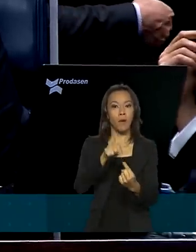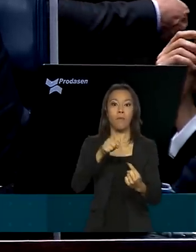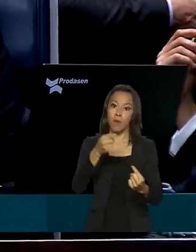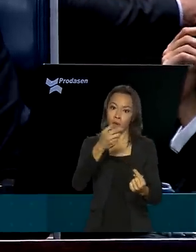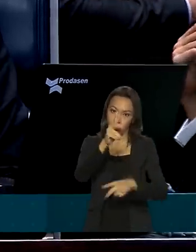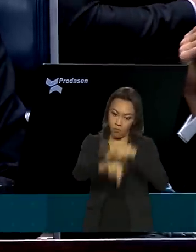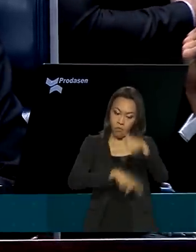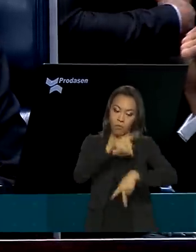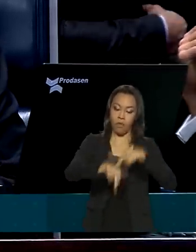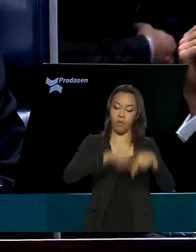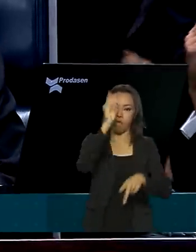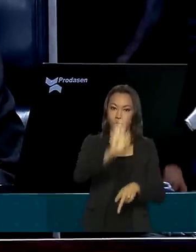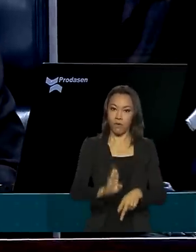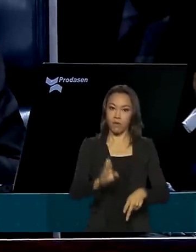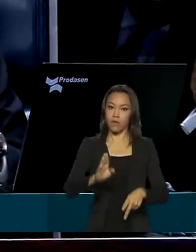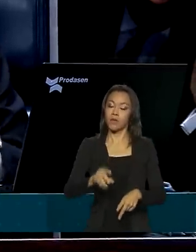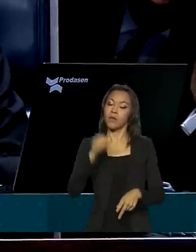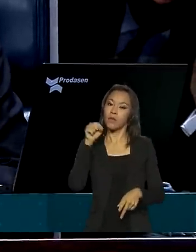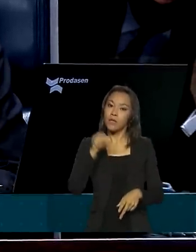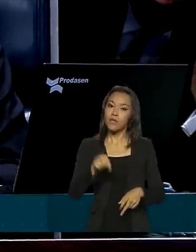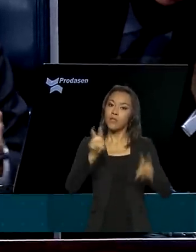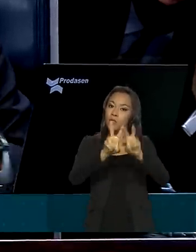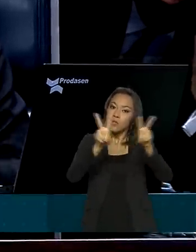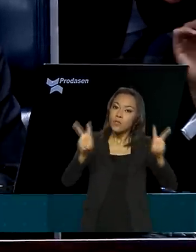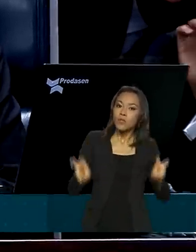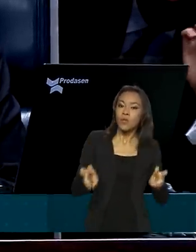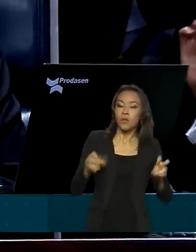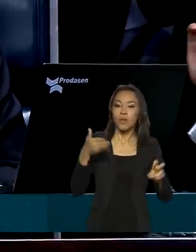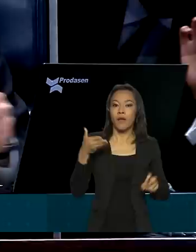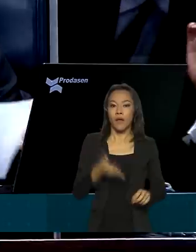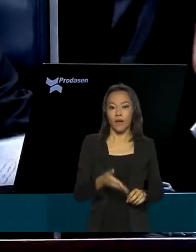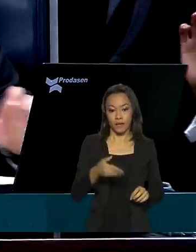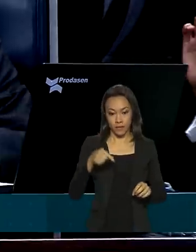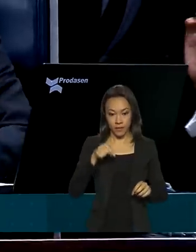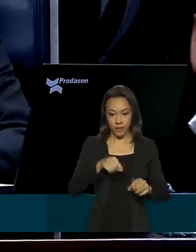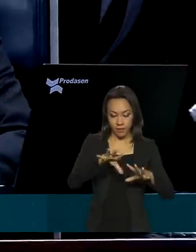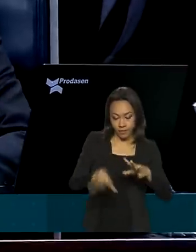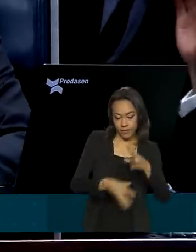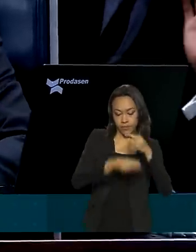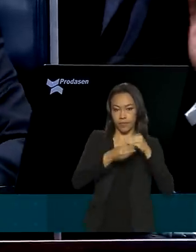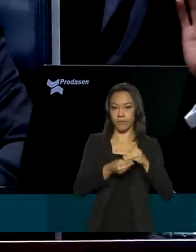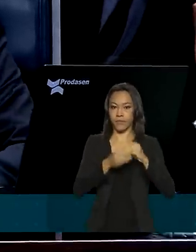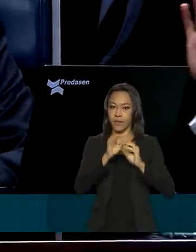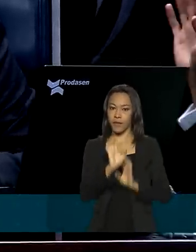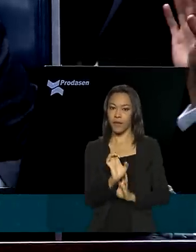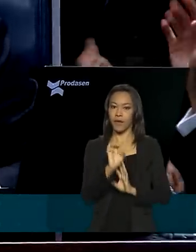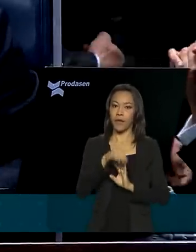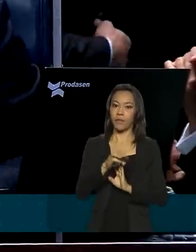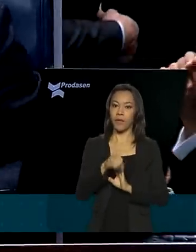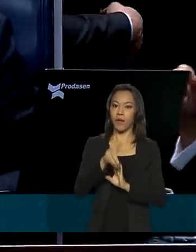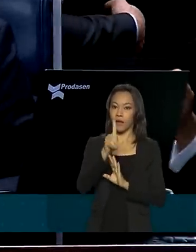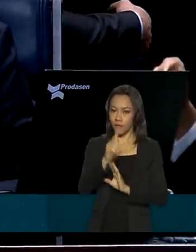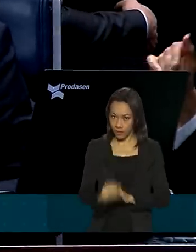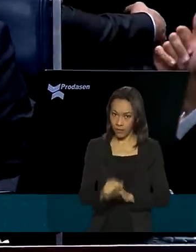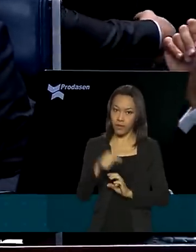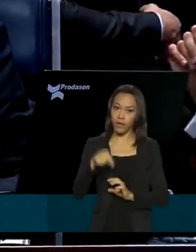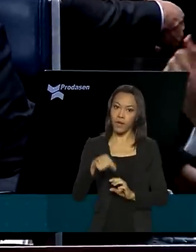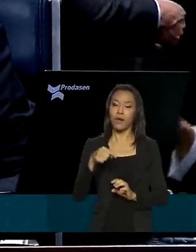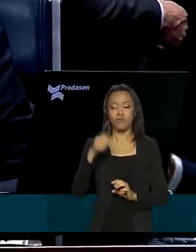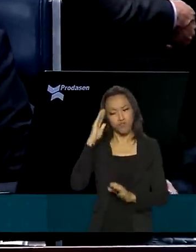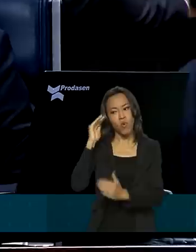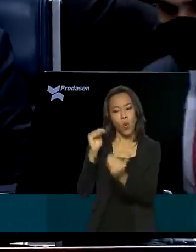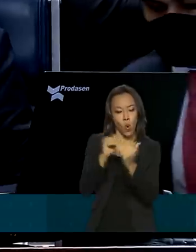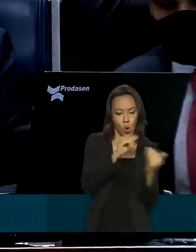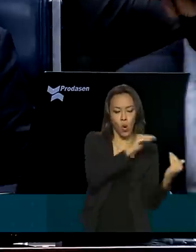principalmente, que trata esta emenda constitucional, fruto de uma promulgação de parte comum